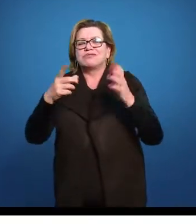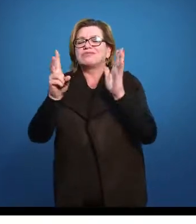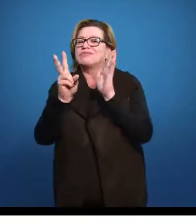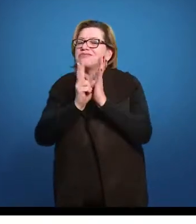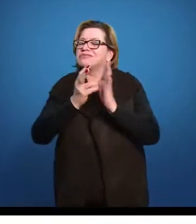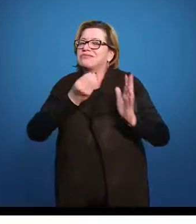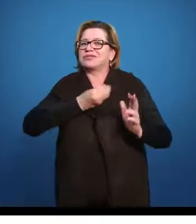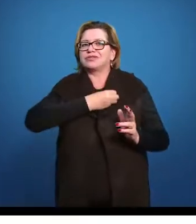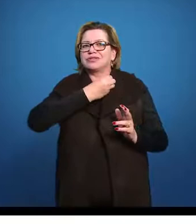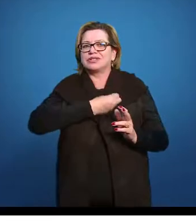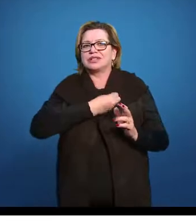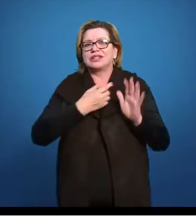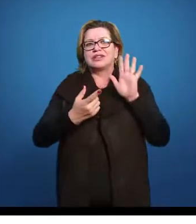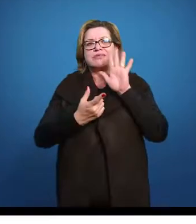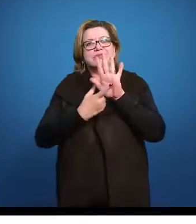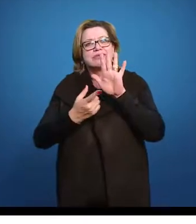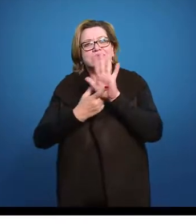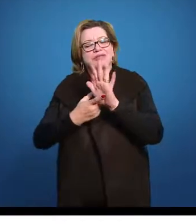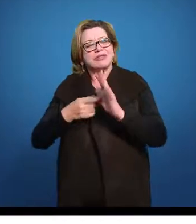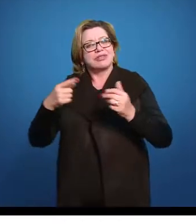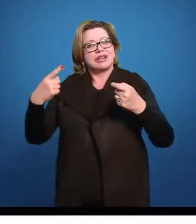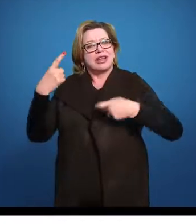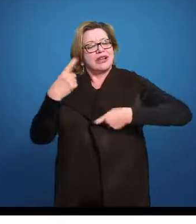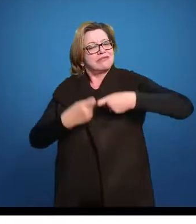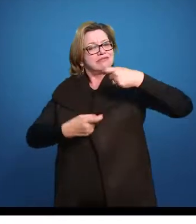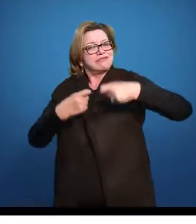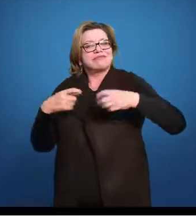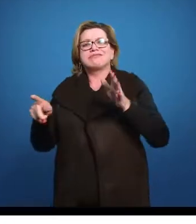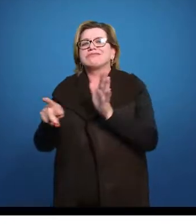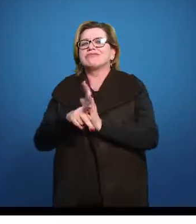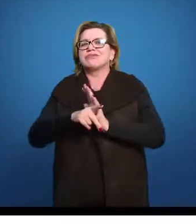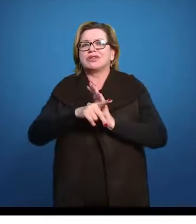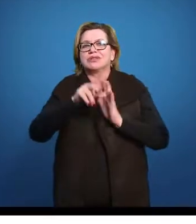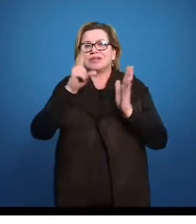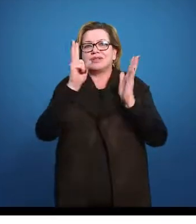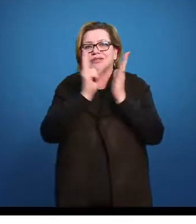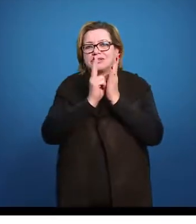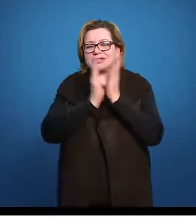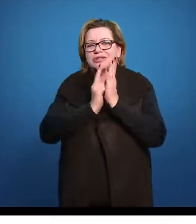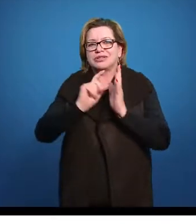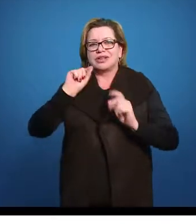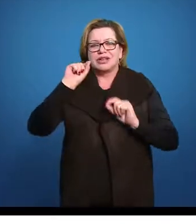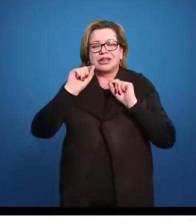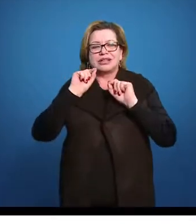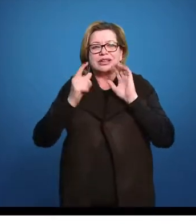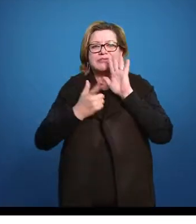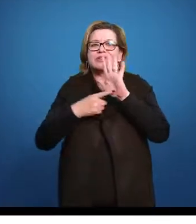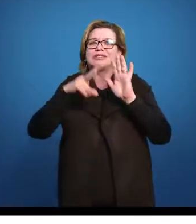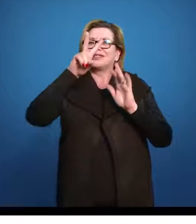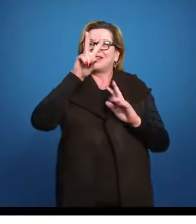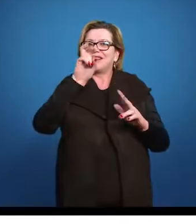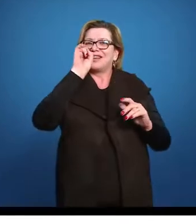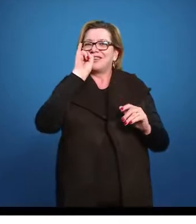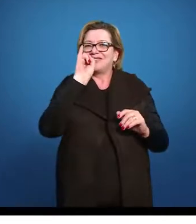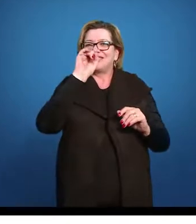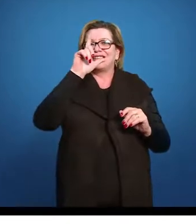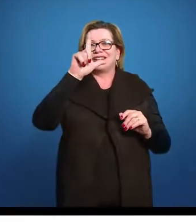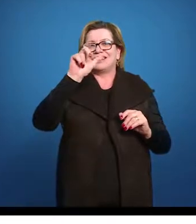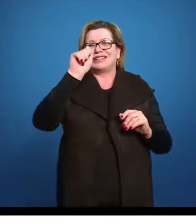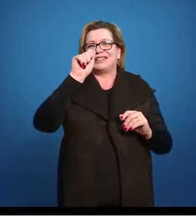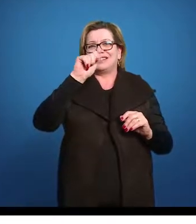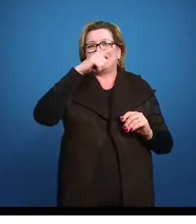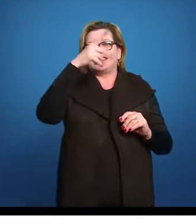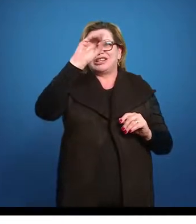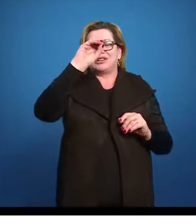representação dessas guerras guaraníticas, quem vai entrar como grande vilão são os jesuítas, pelo menos no poema do Basílio da Gama.